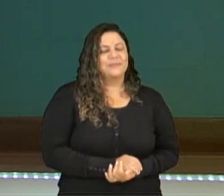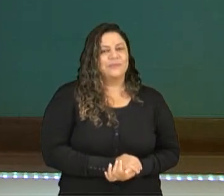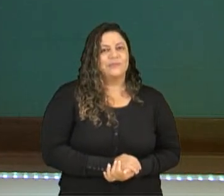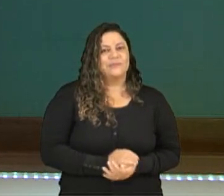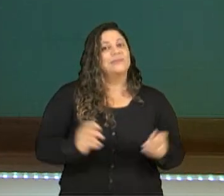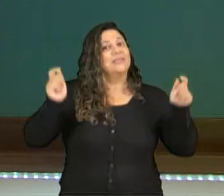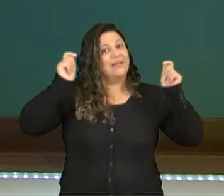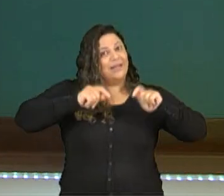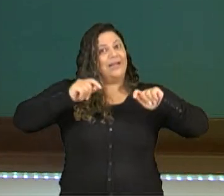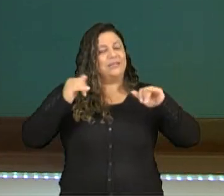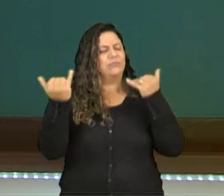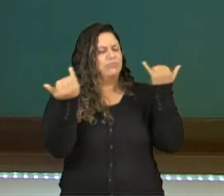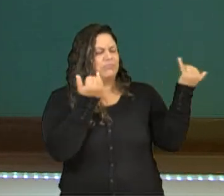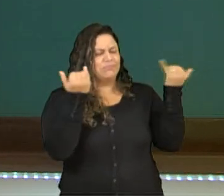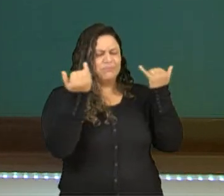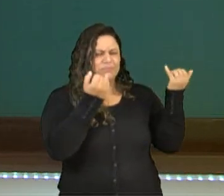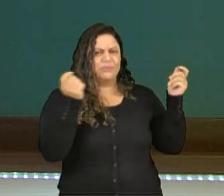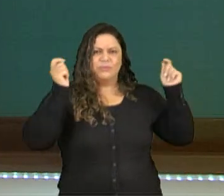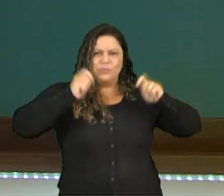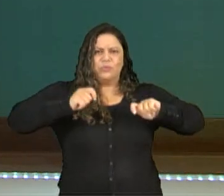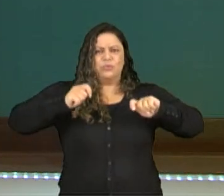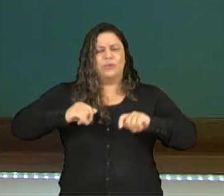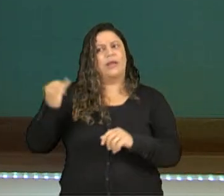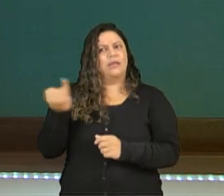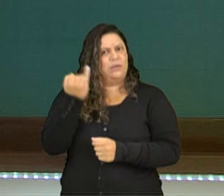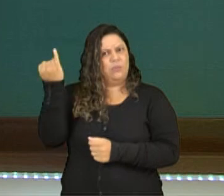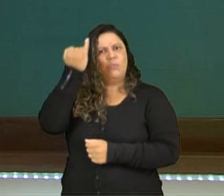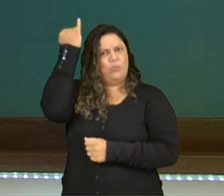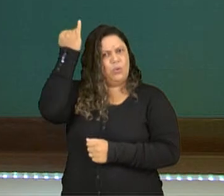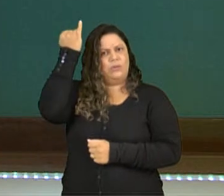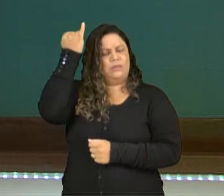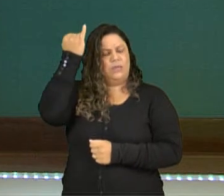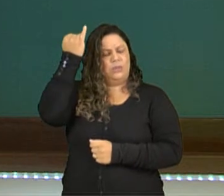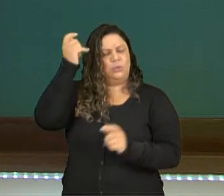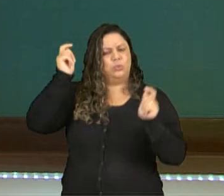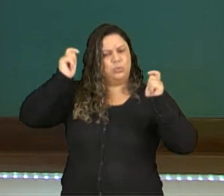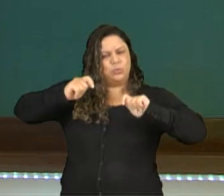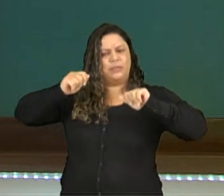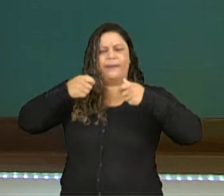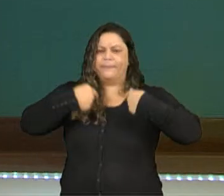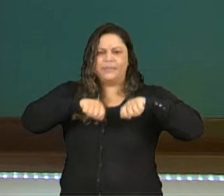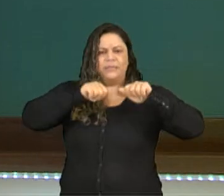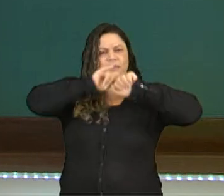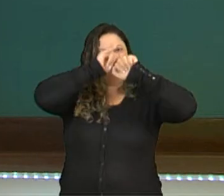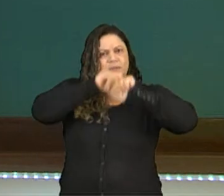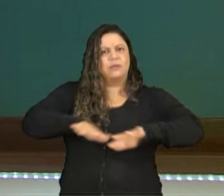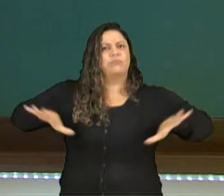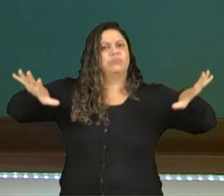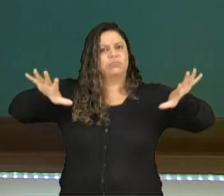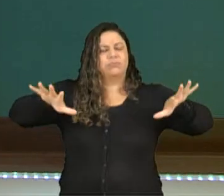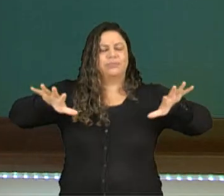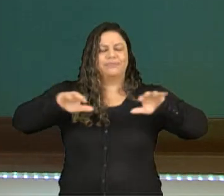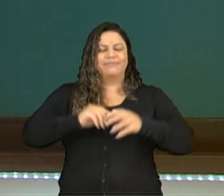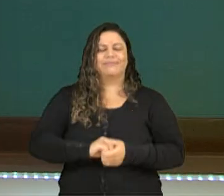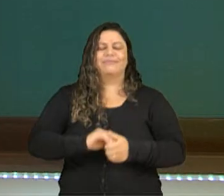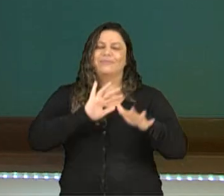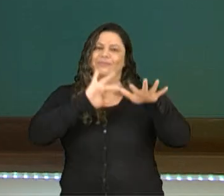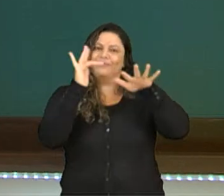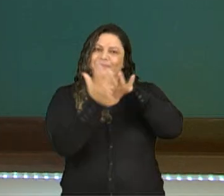algum dado ou evento socialmente relevante e que merece essa publicação numa mídia, tá?